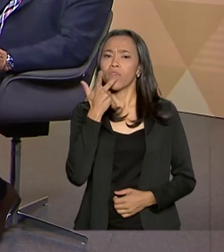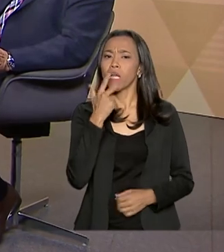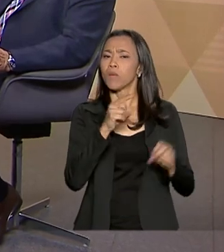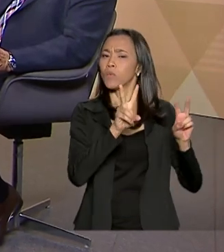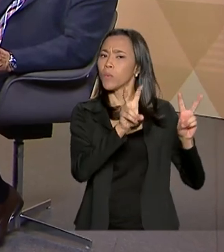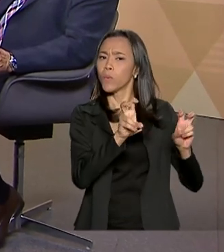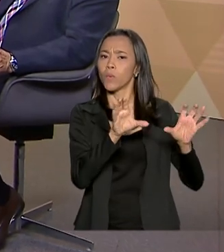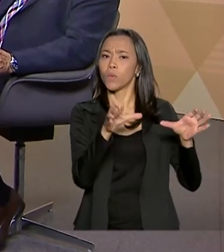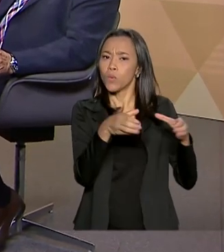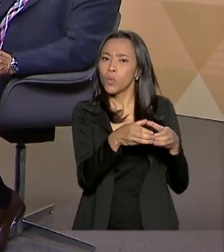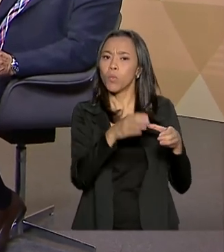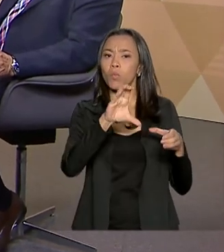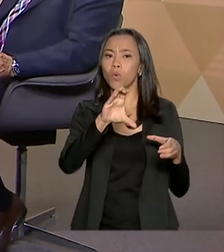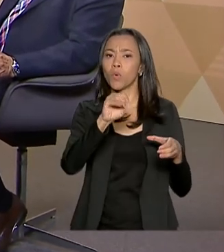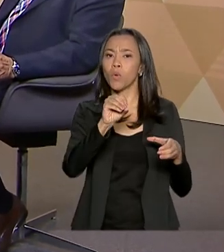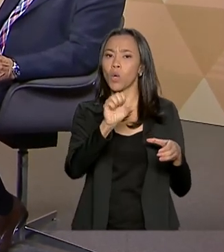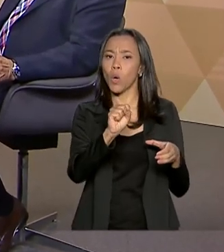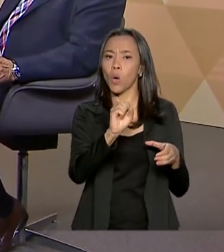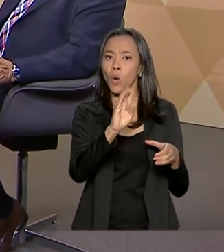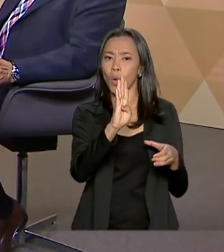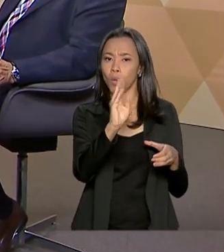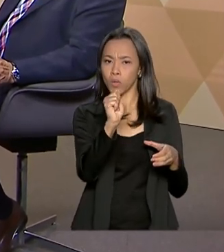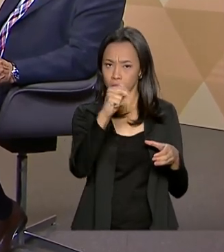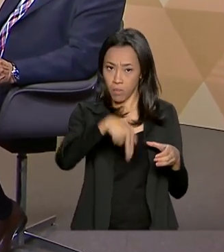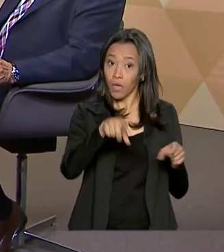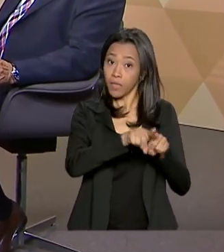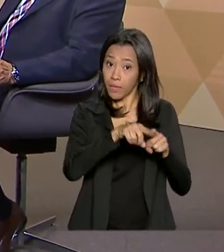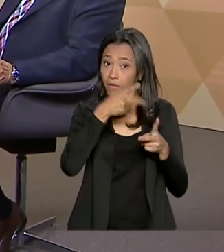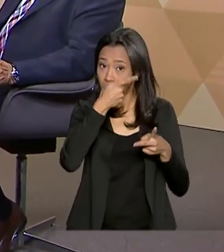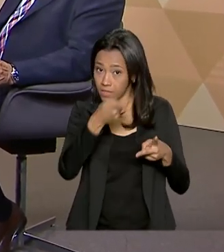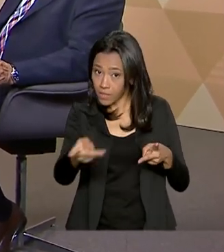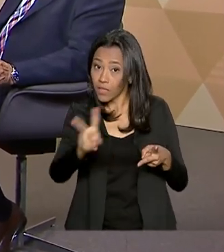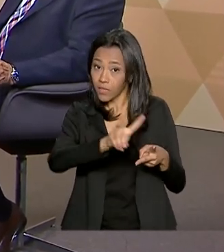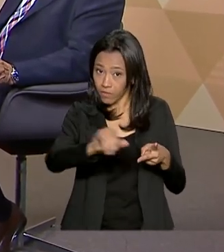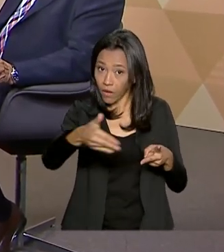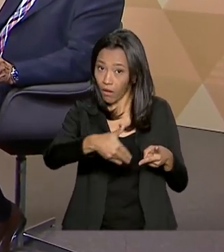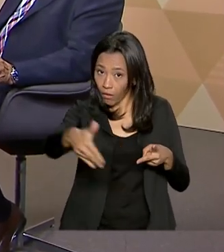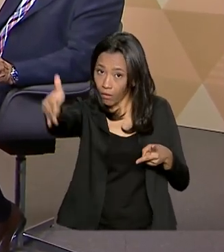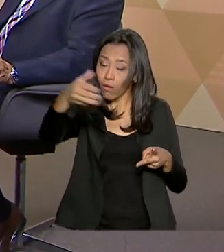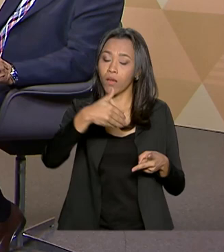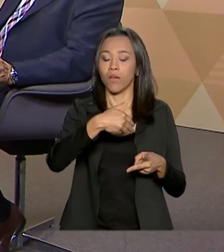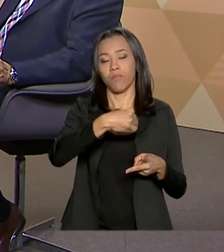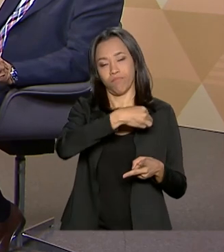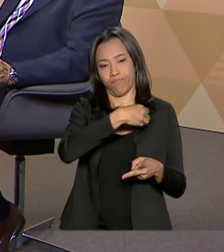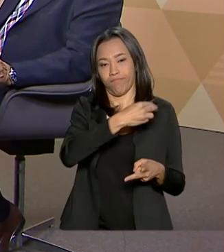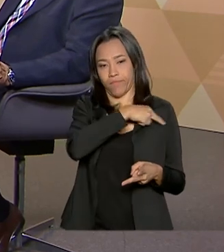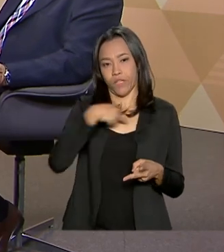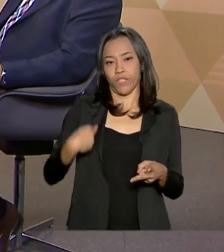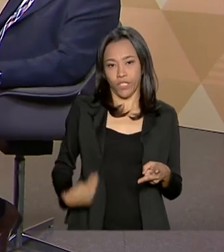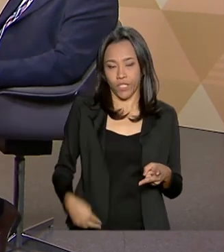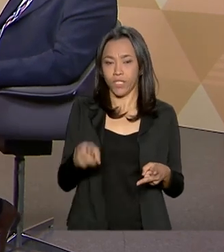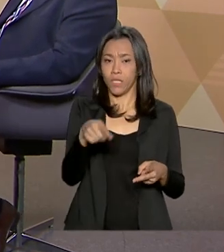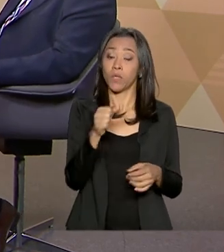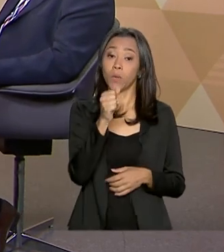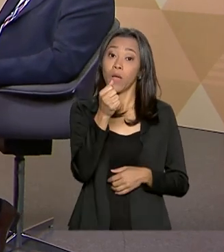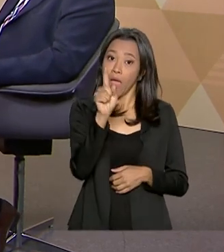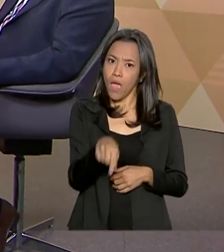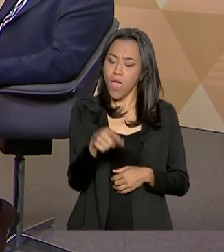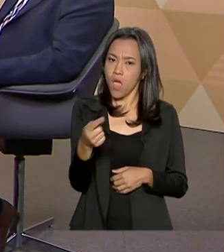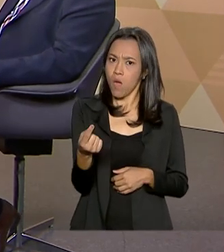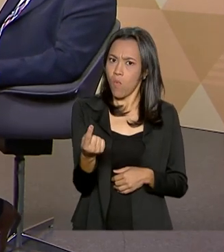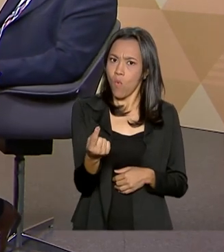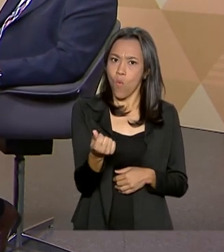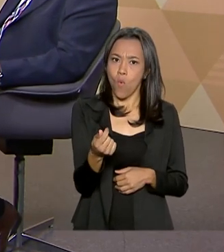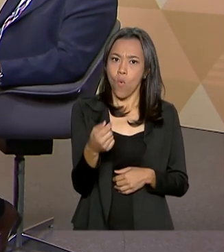dessa visita que o senhor fará à China neste mês de maio. Agora, o Brasil é um player mundial, maior economia da América